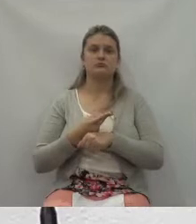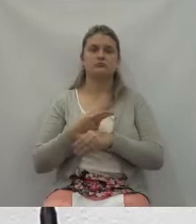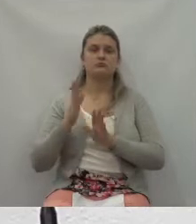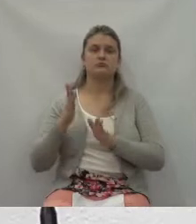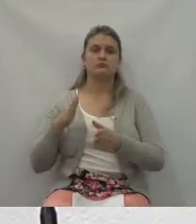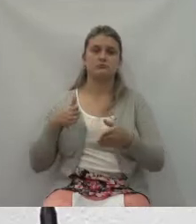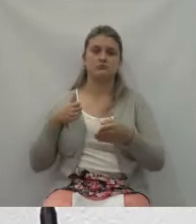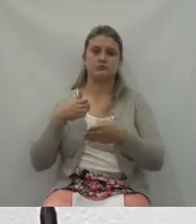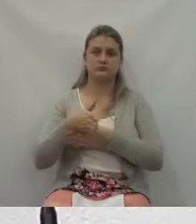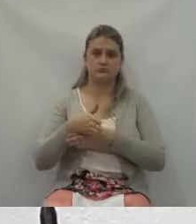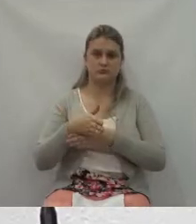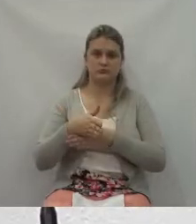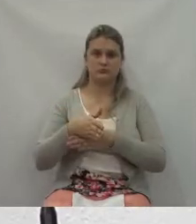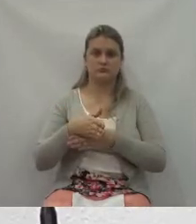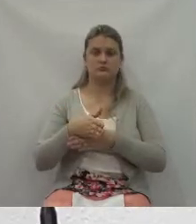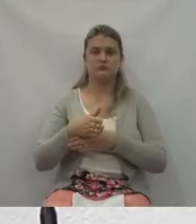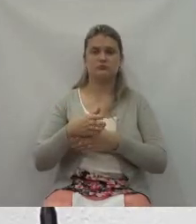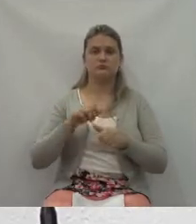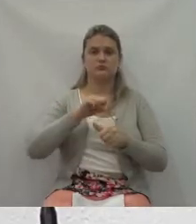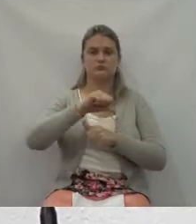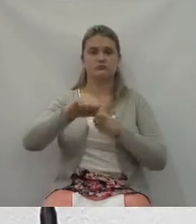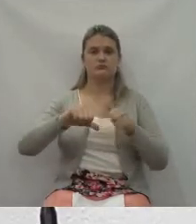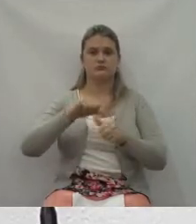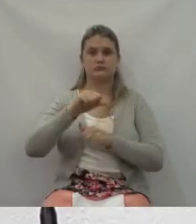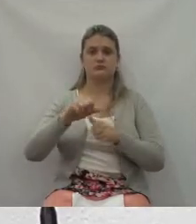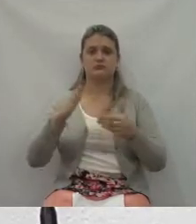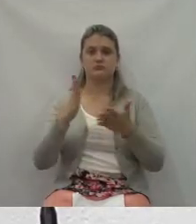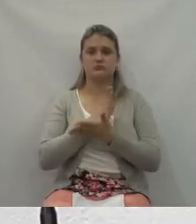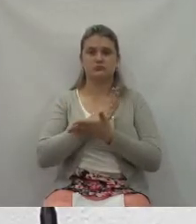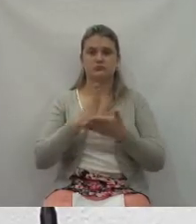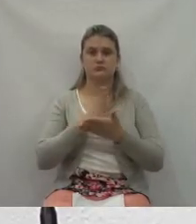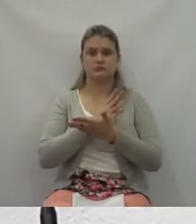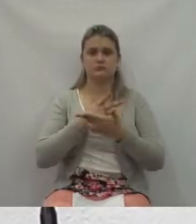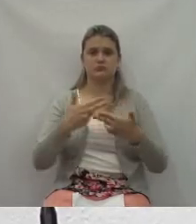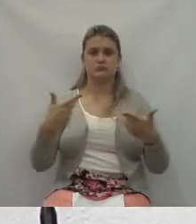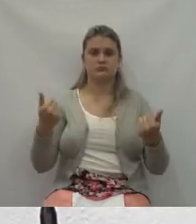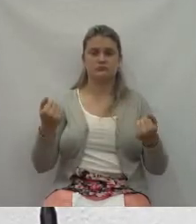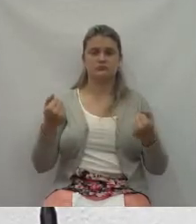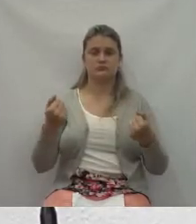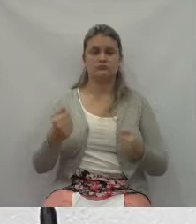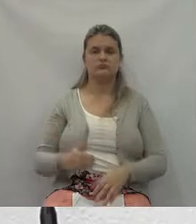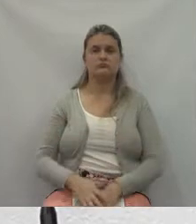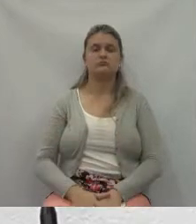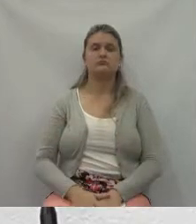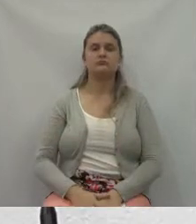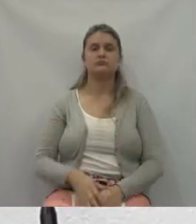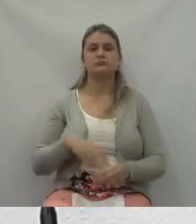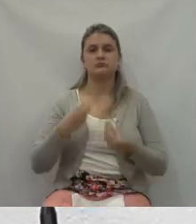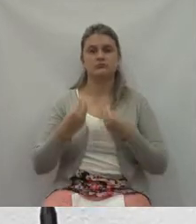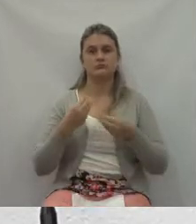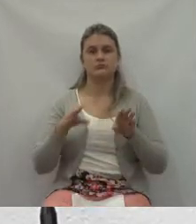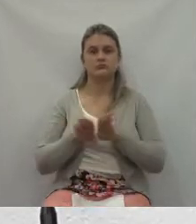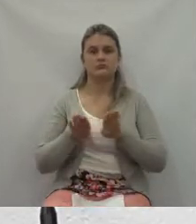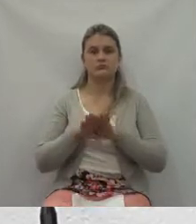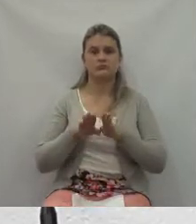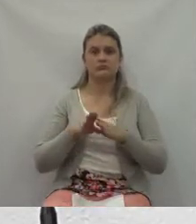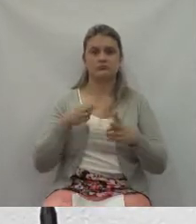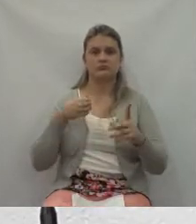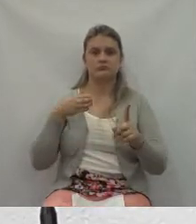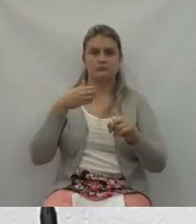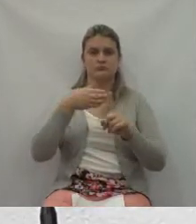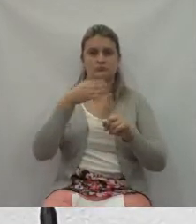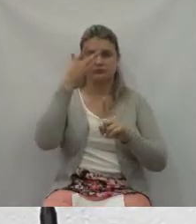mudar alguns paradigmas com um atendimento diferenciado ao